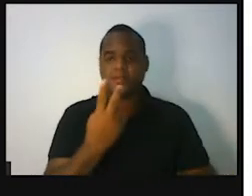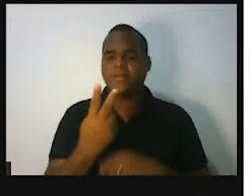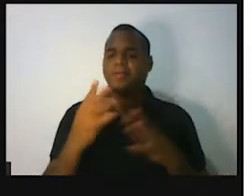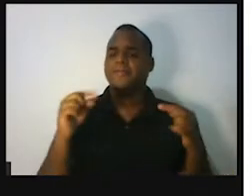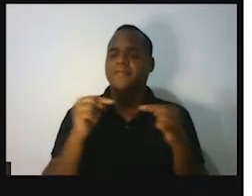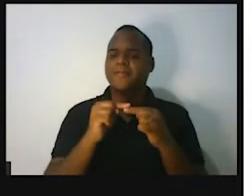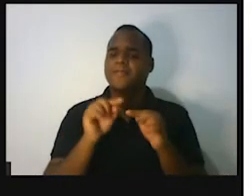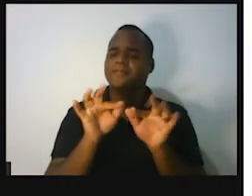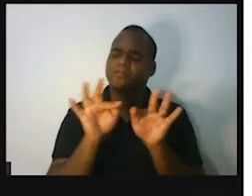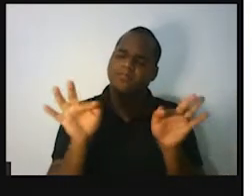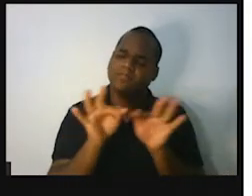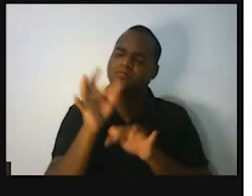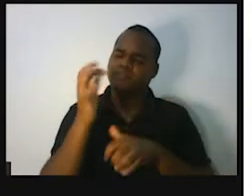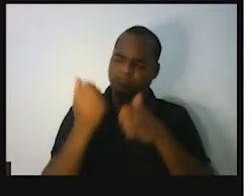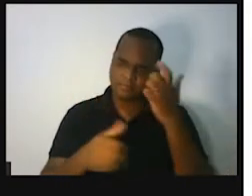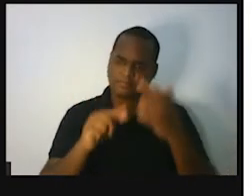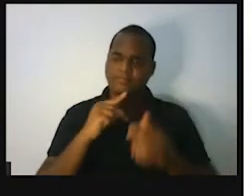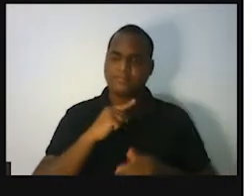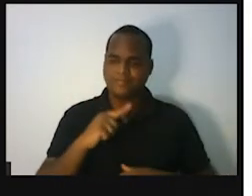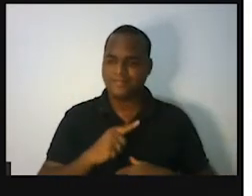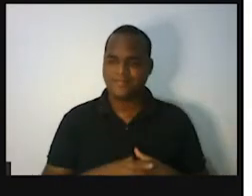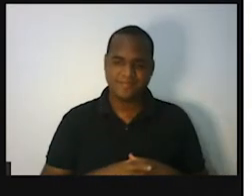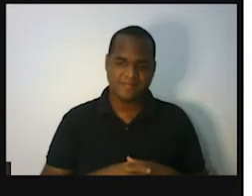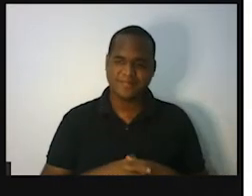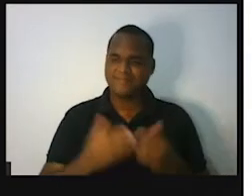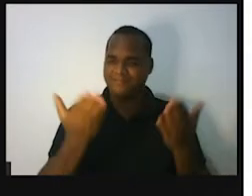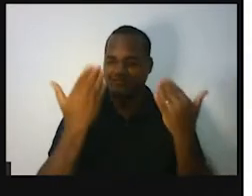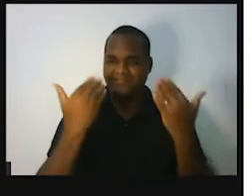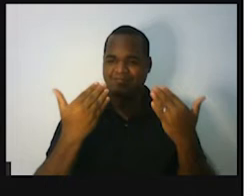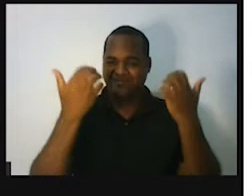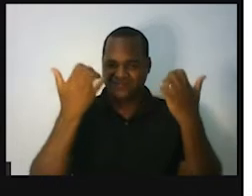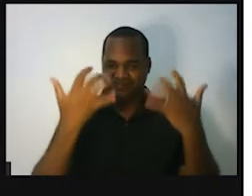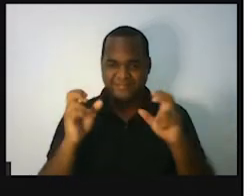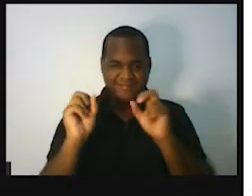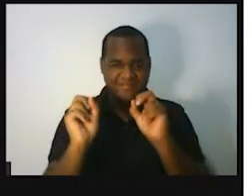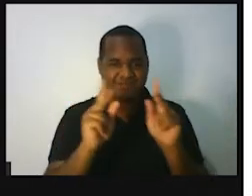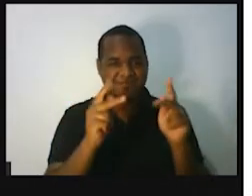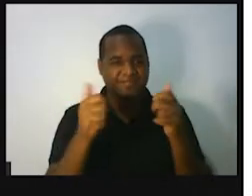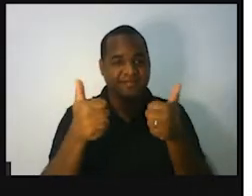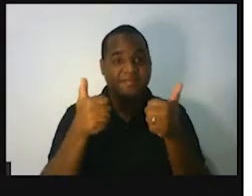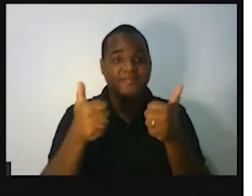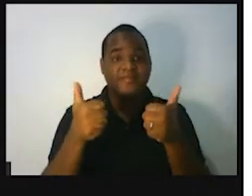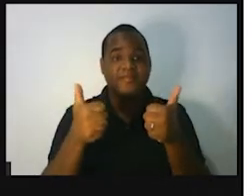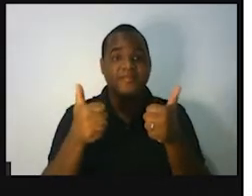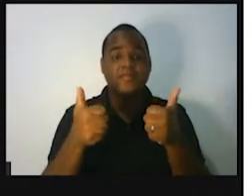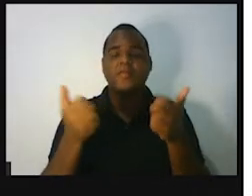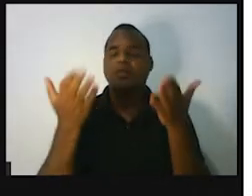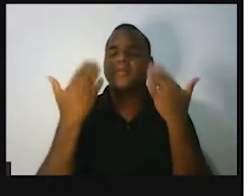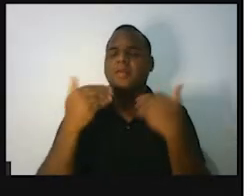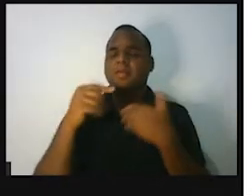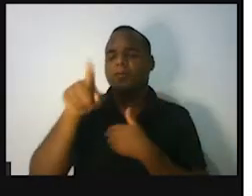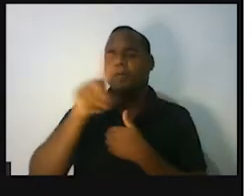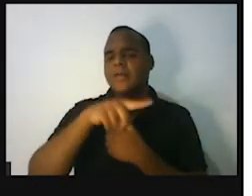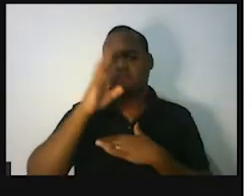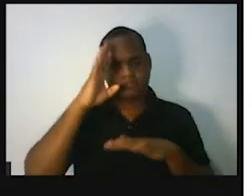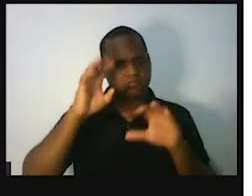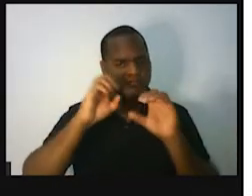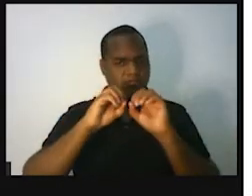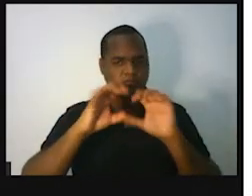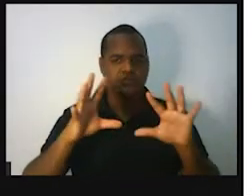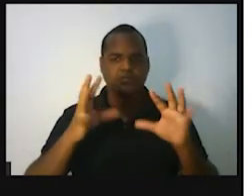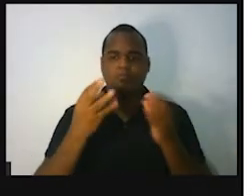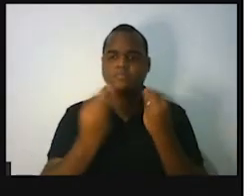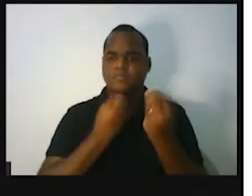muito simples e vamos lá, tá bom? Então pra gente entender essa coisa do consumo